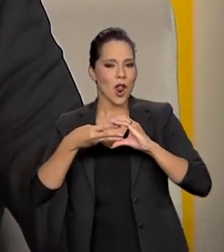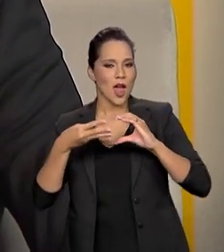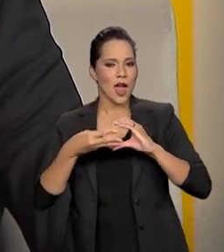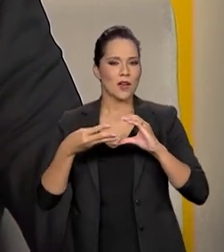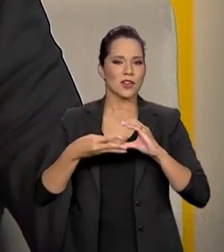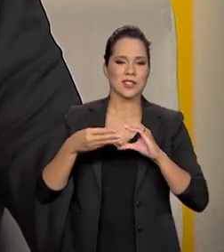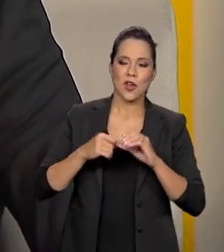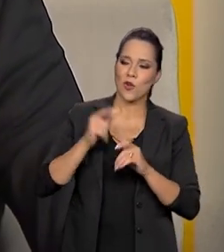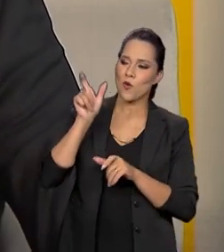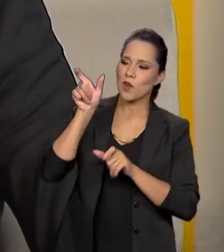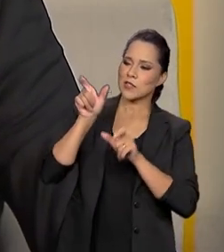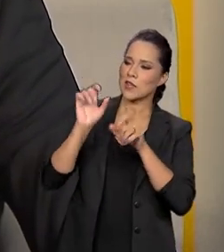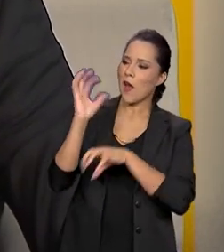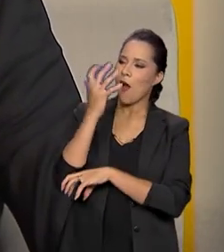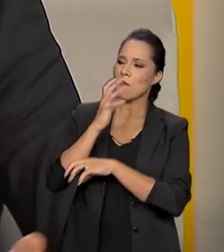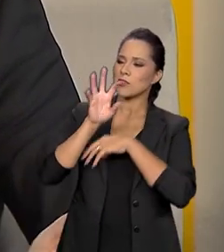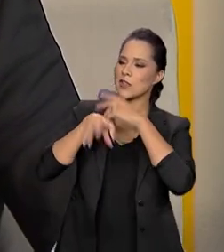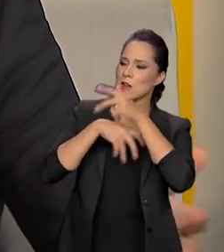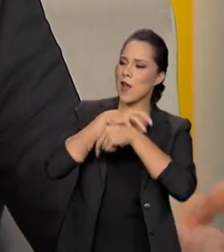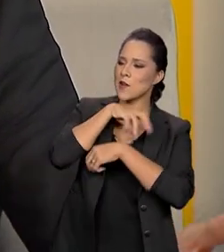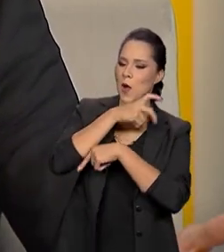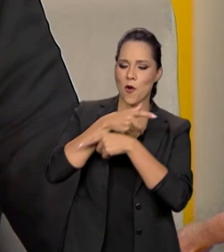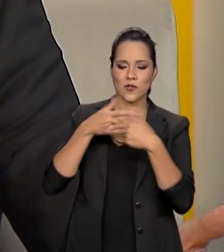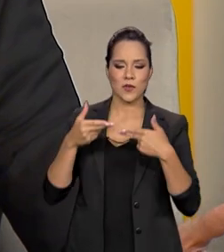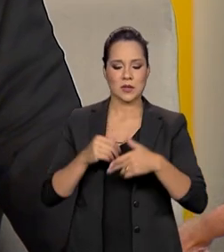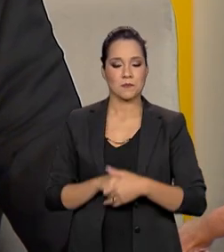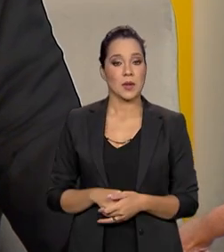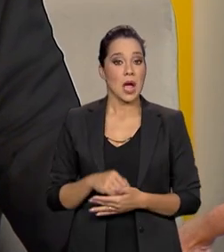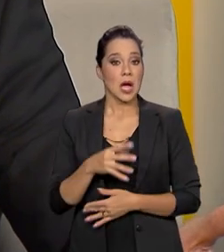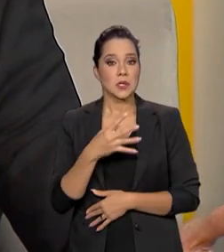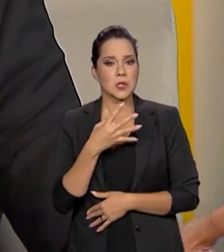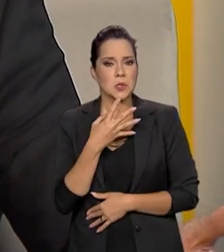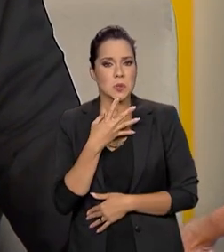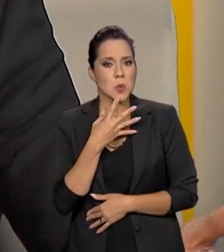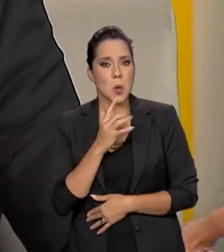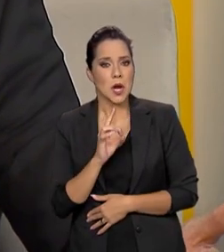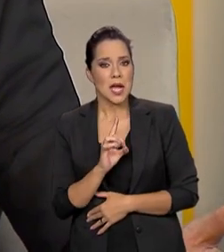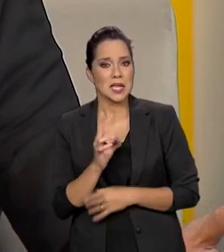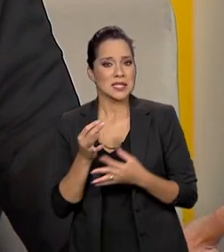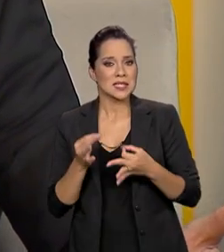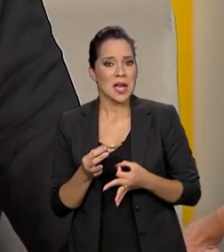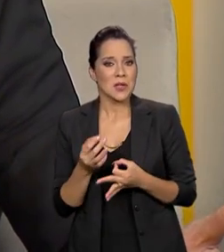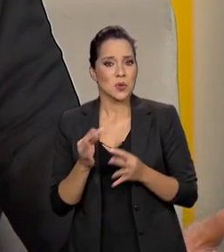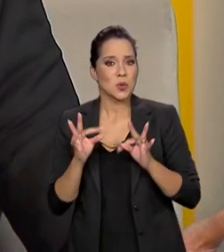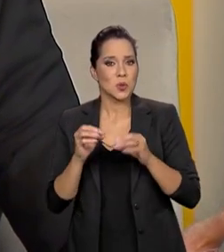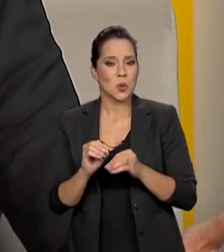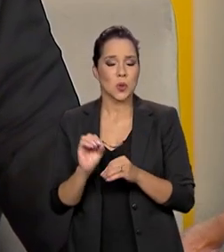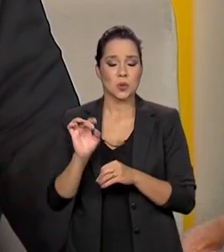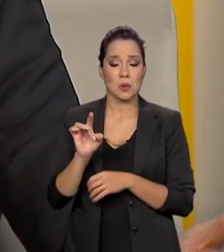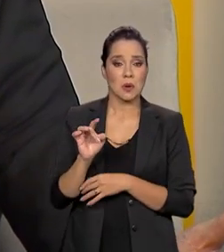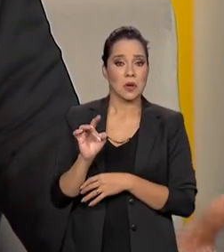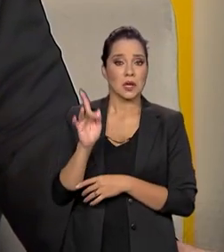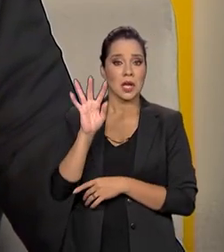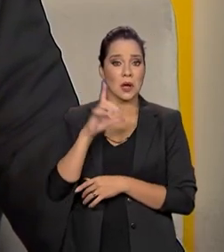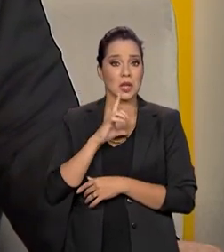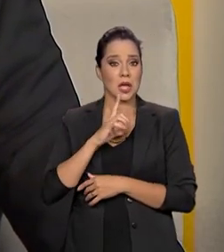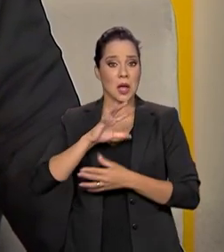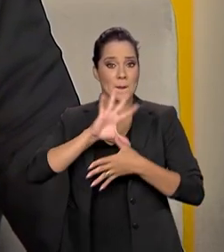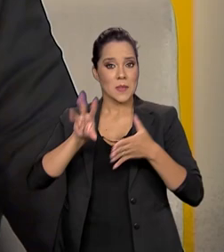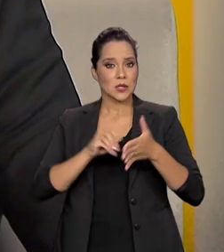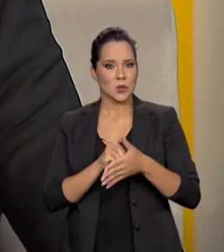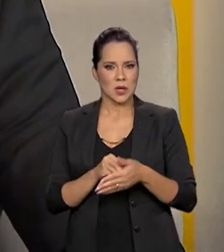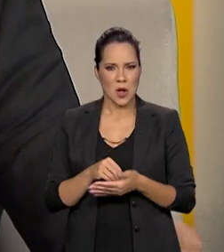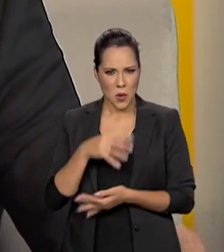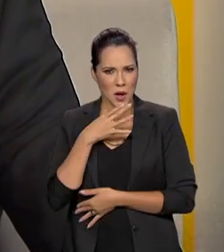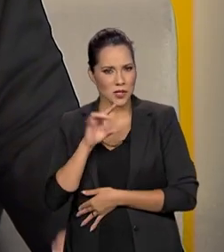nossa biodiversidade. A gente conhece muito pouco da biodiversidade da Amazônia, cerca de 4% é muito